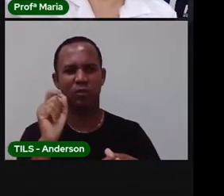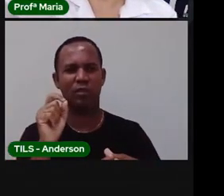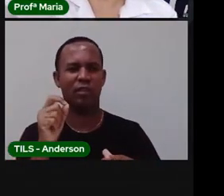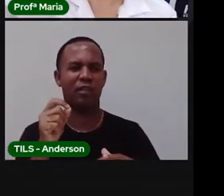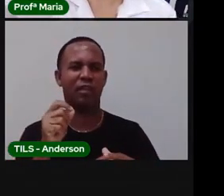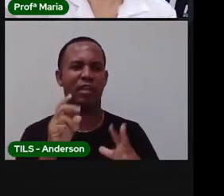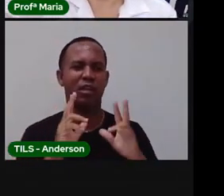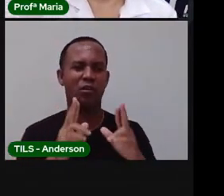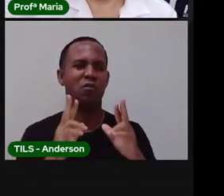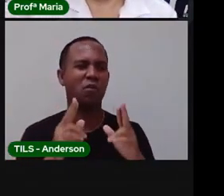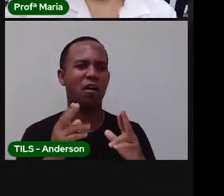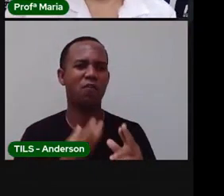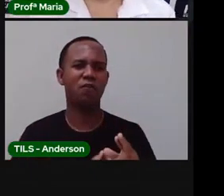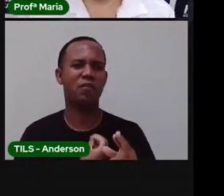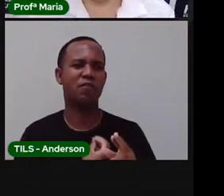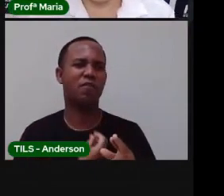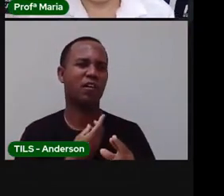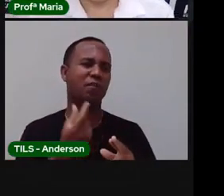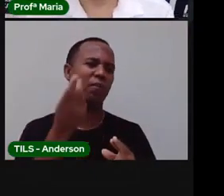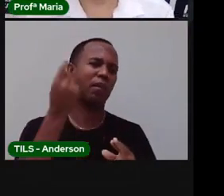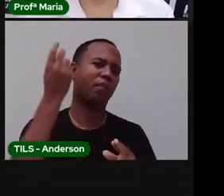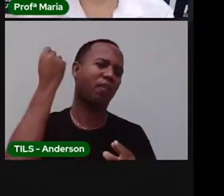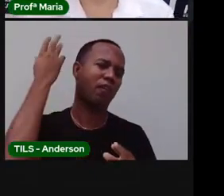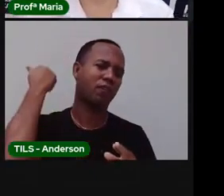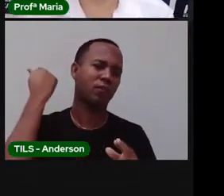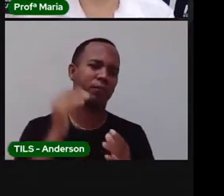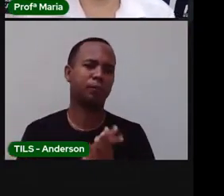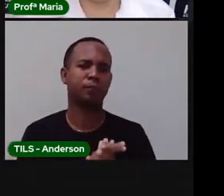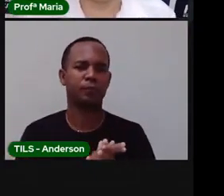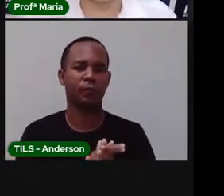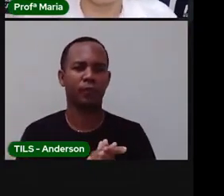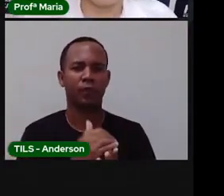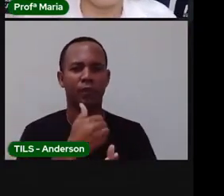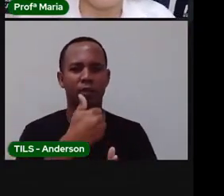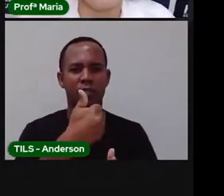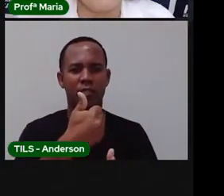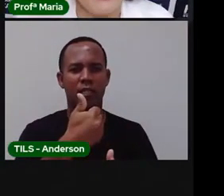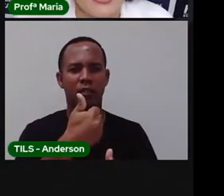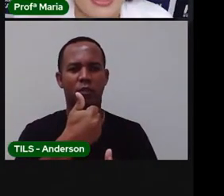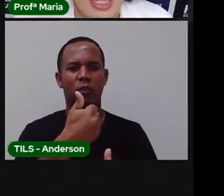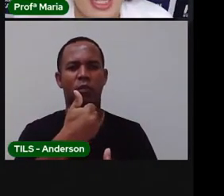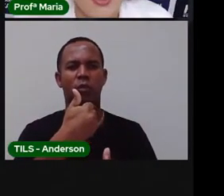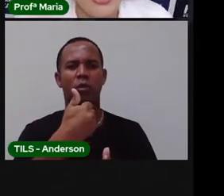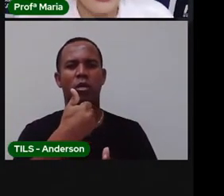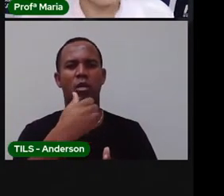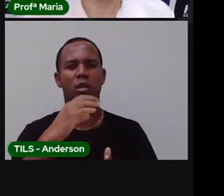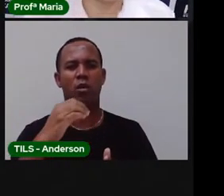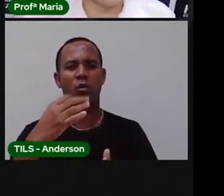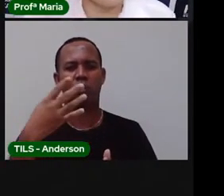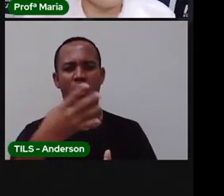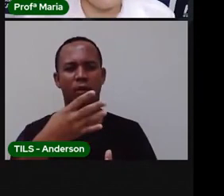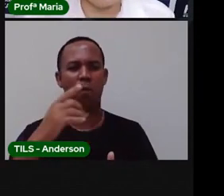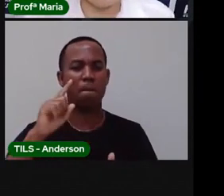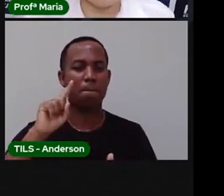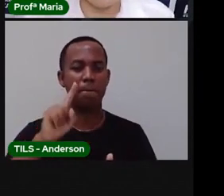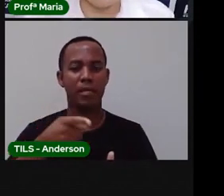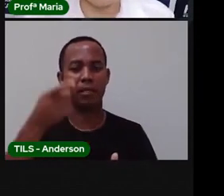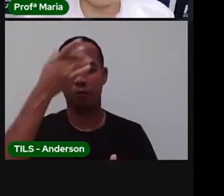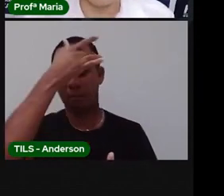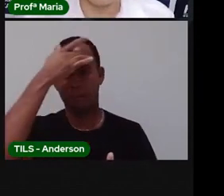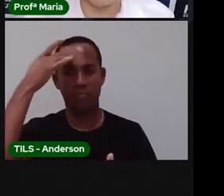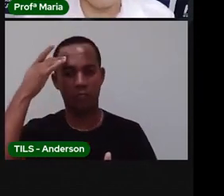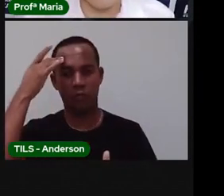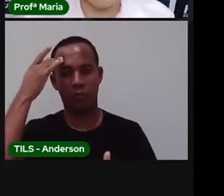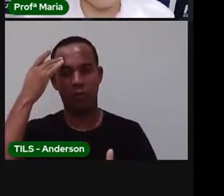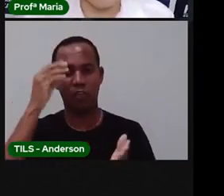viviam o quê? Bem antigamente. São 104 milhões de brasileiros têm acesso ao quê?